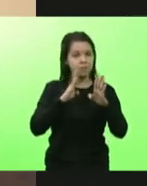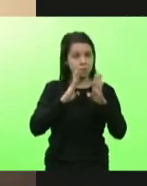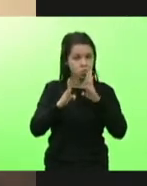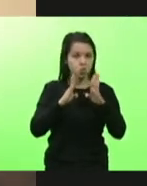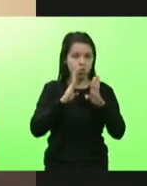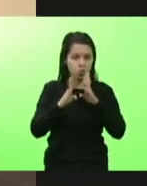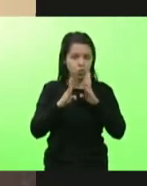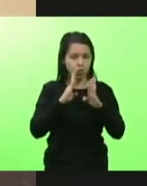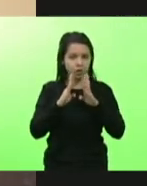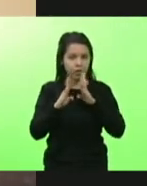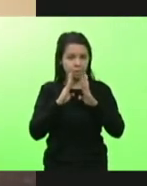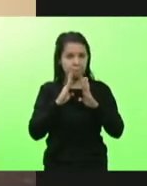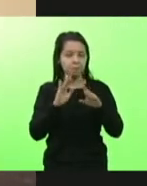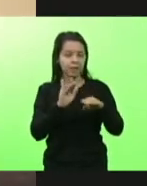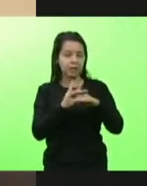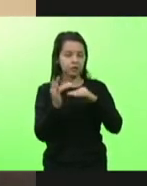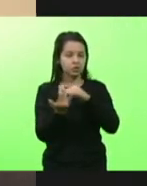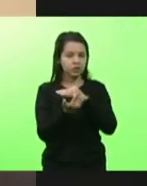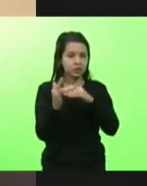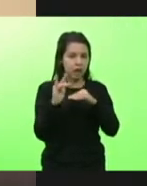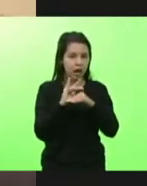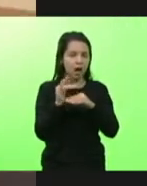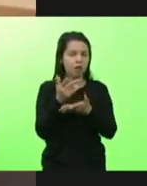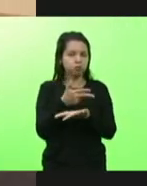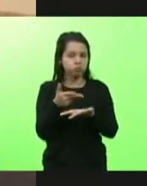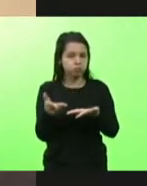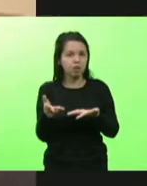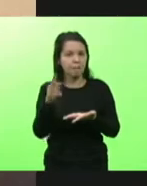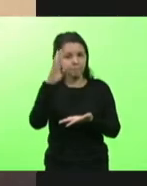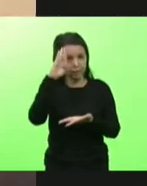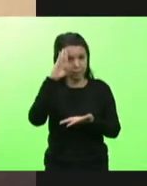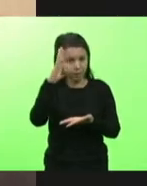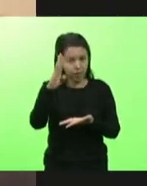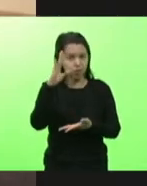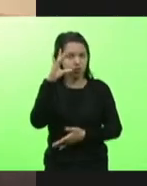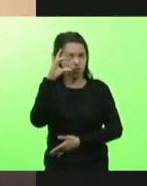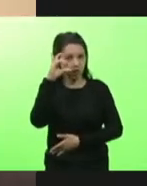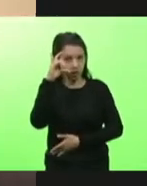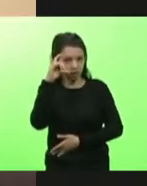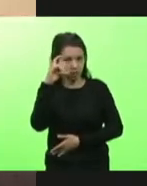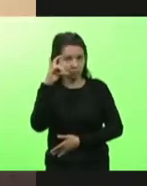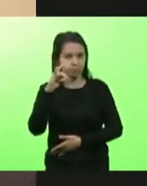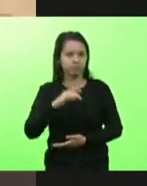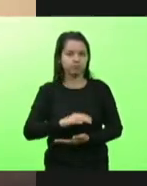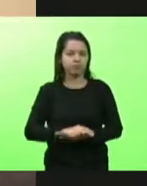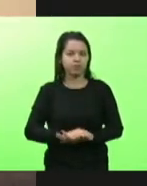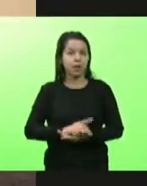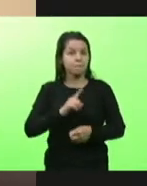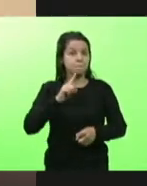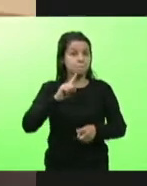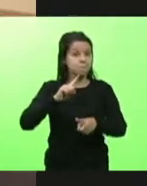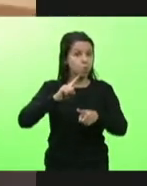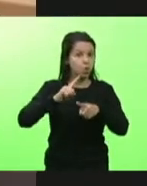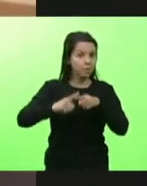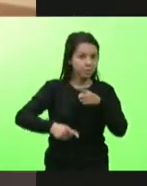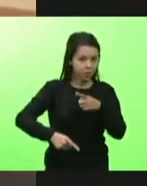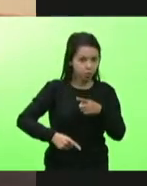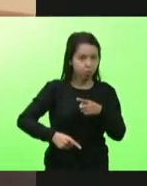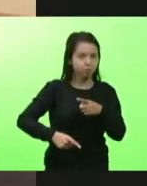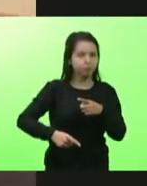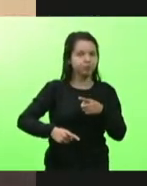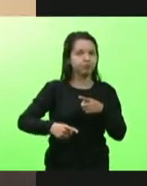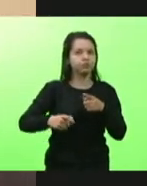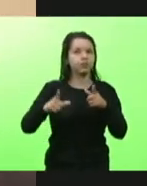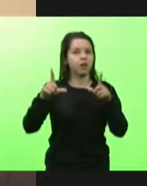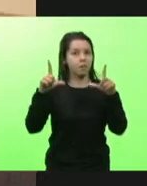as redes sociais e principalmente o Instagram, proibiu esta imagem, houve uma